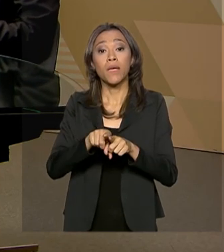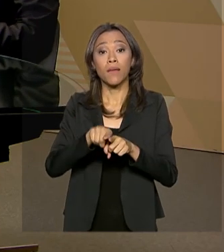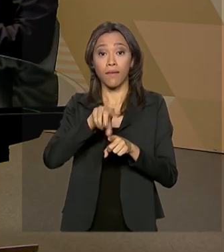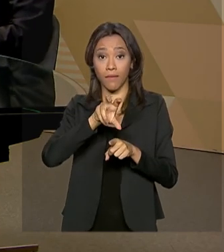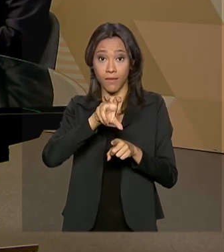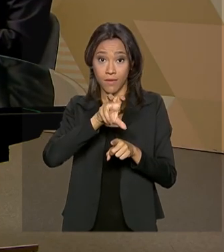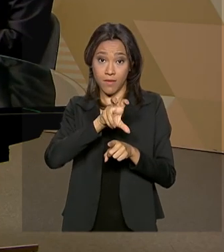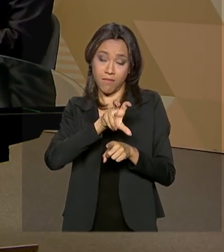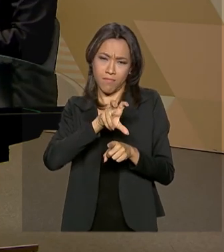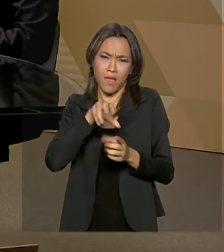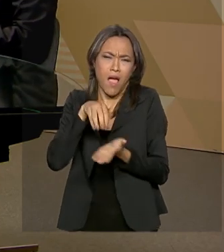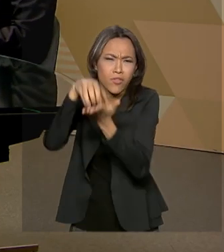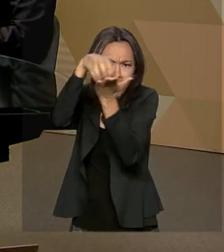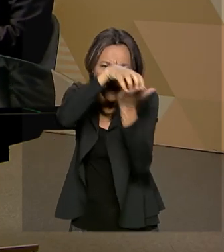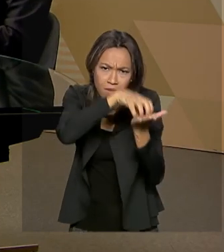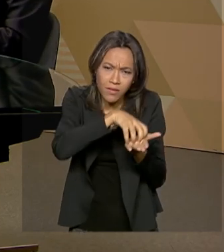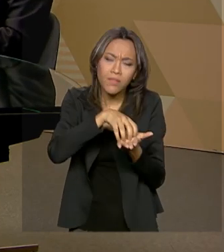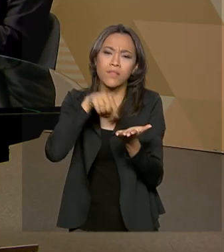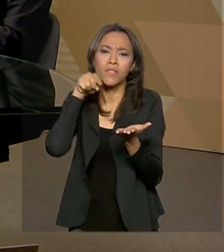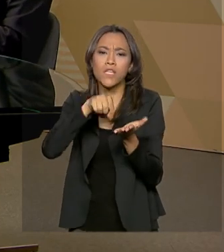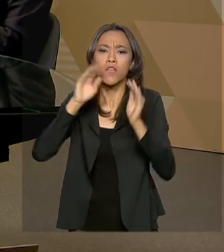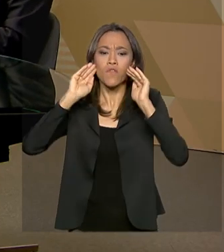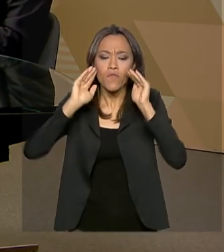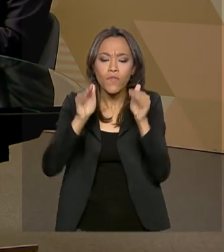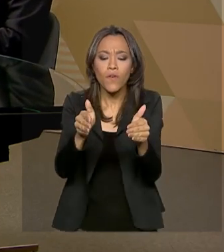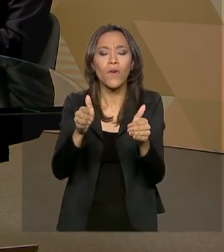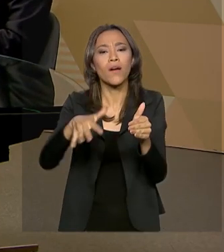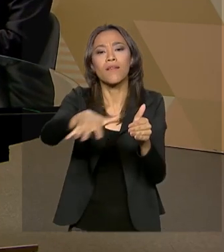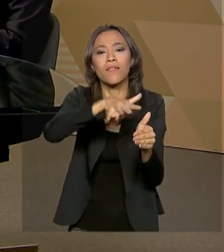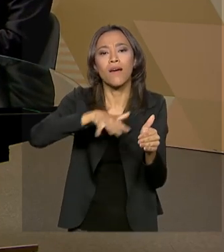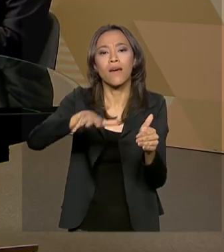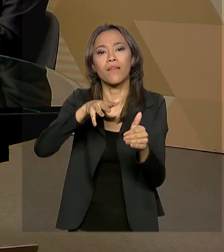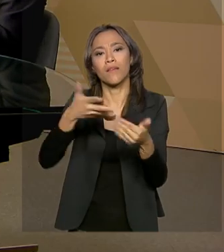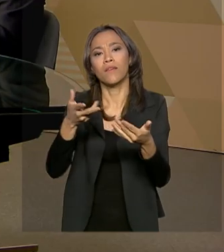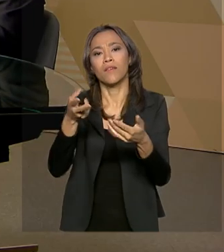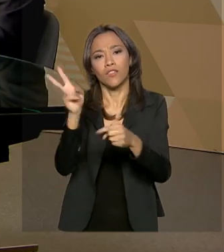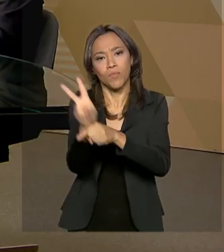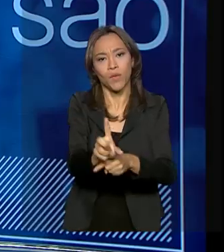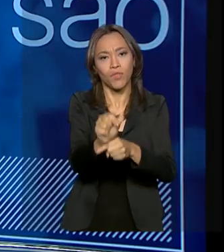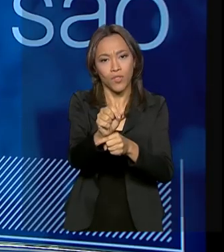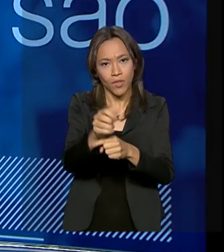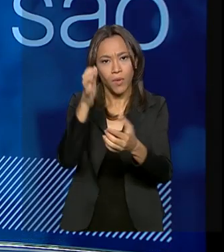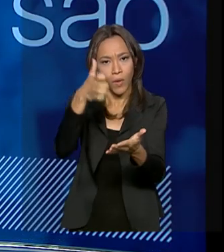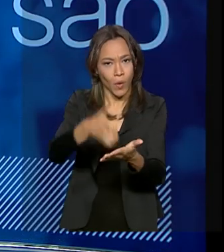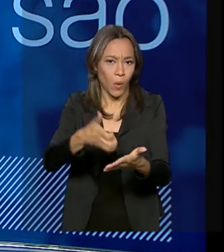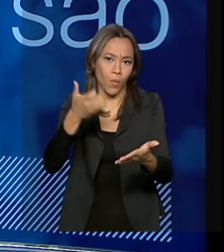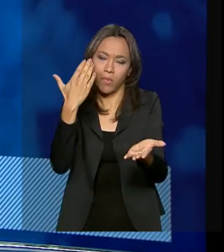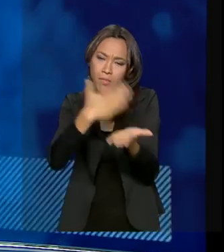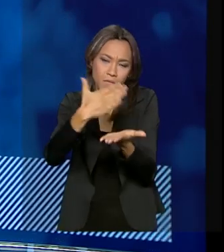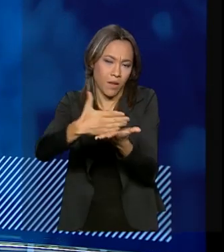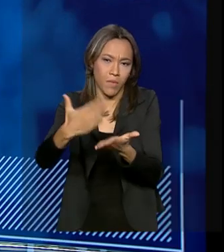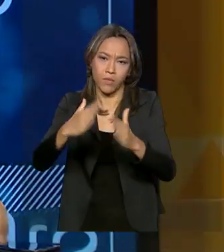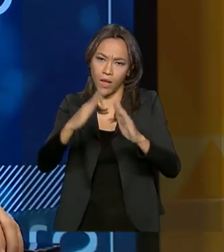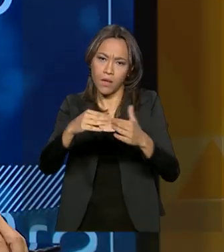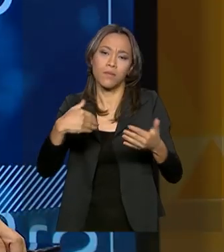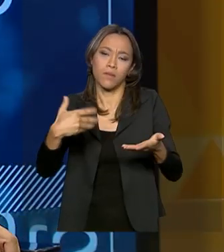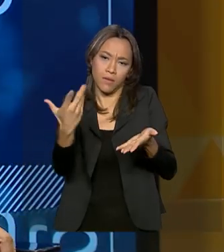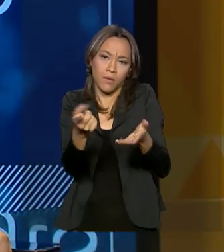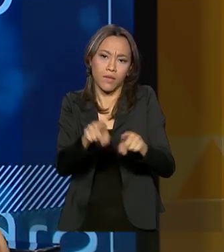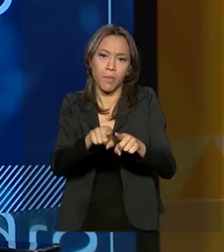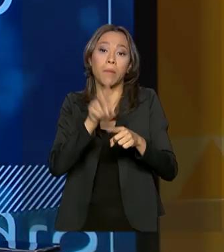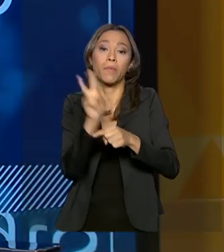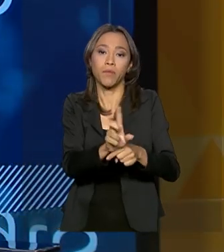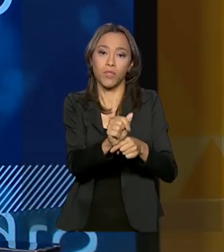agências, muito pequenas agências que são focadas muito na parte de crédito imobiliário e oferta de consignado. Um programa